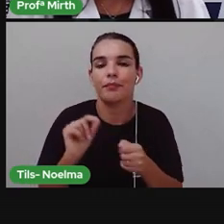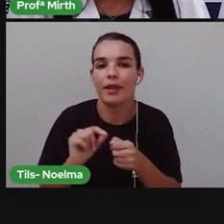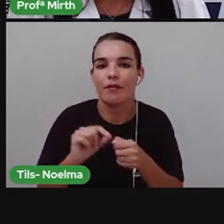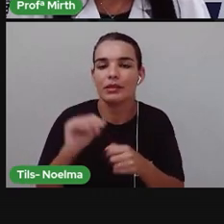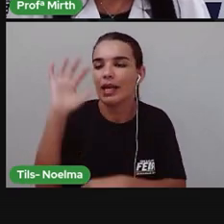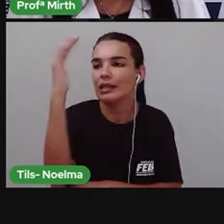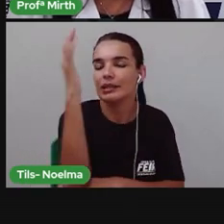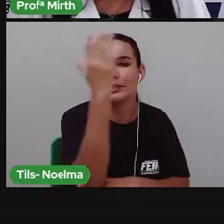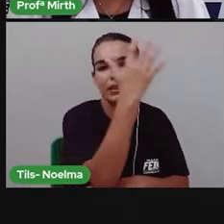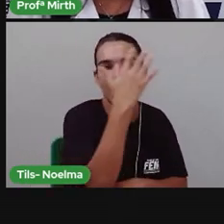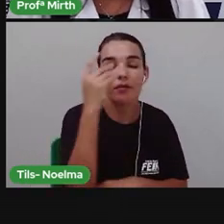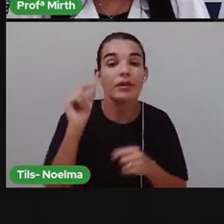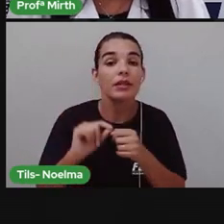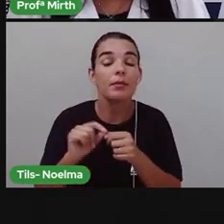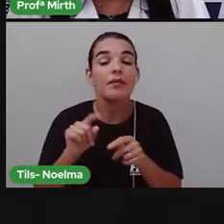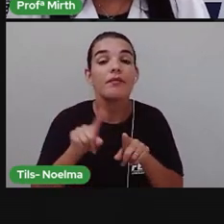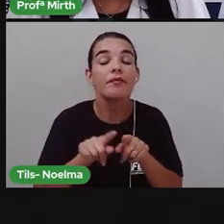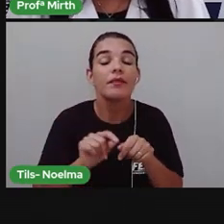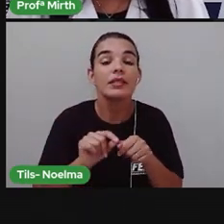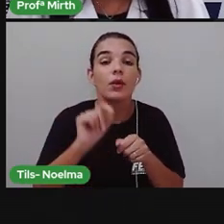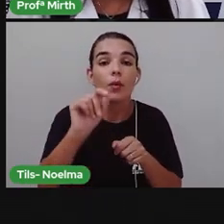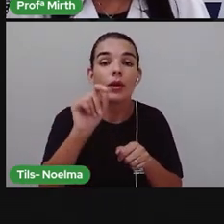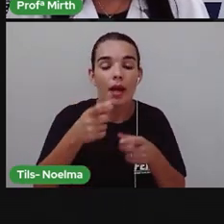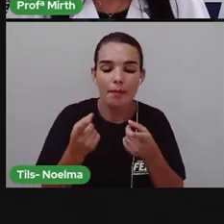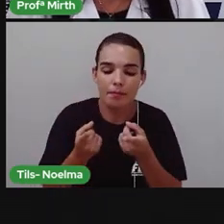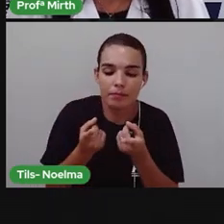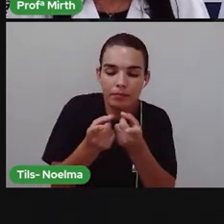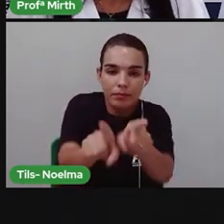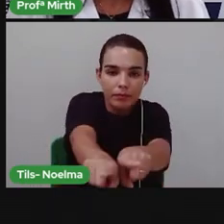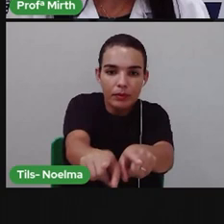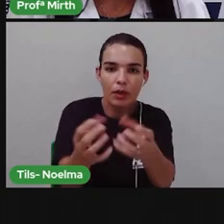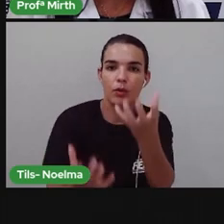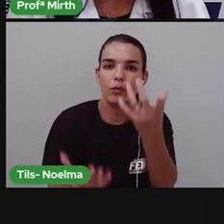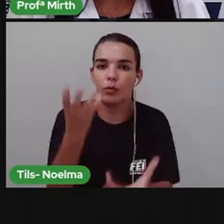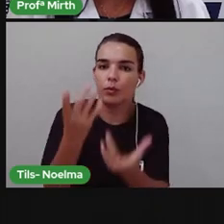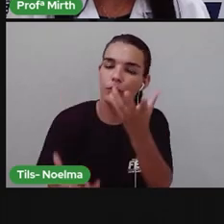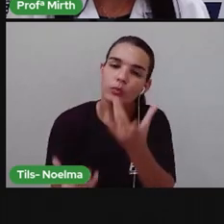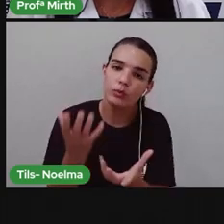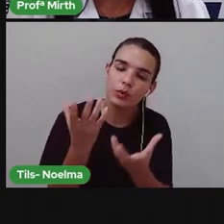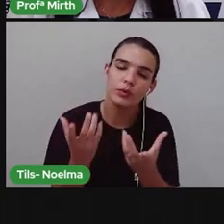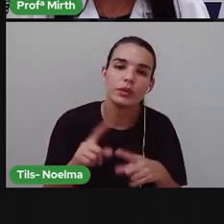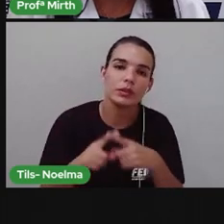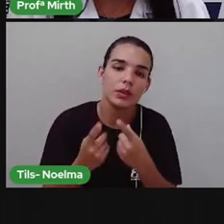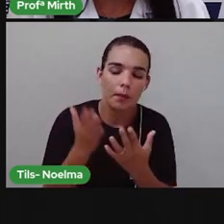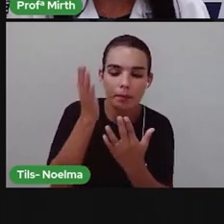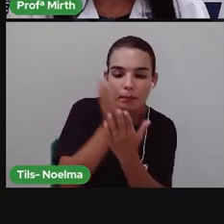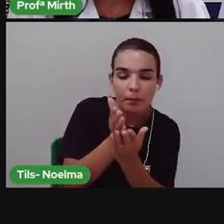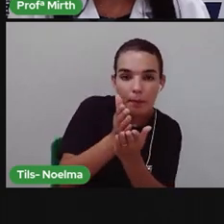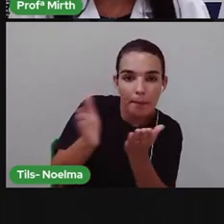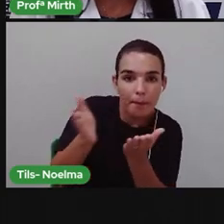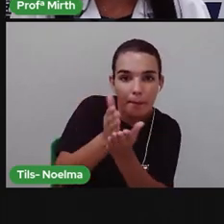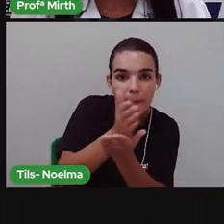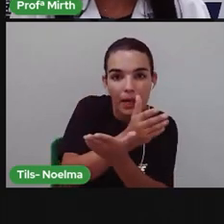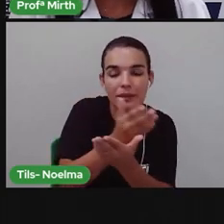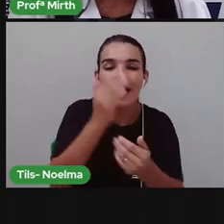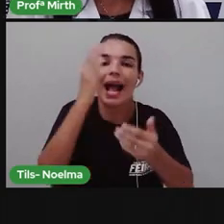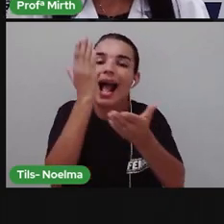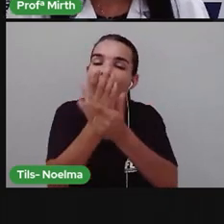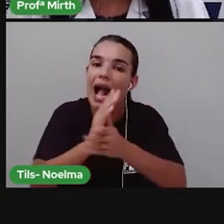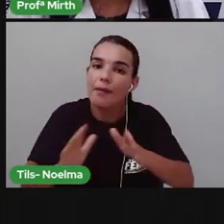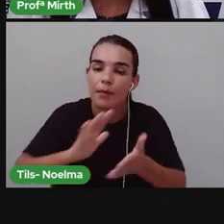árvores Também Para a produção De lenha Ou seja Parte dessa vegetação Original, né? Foi desmatada